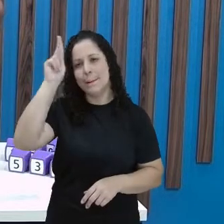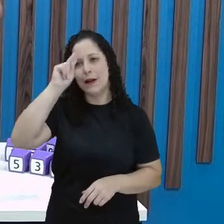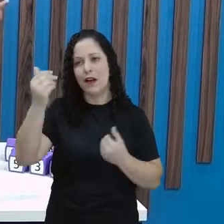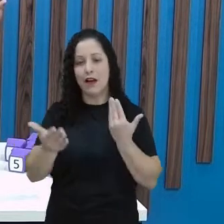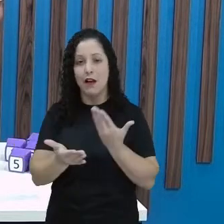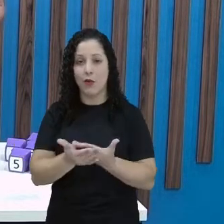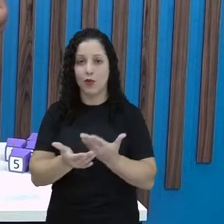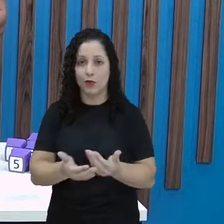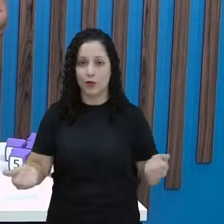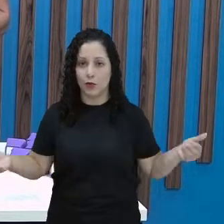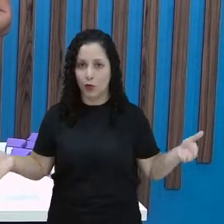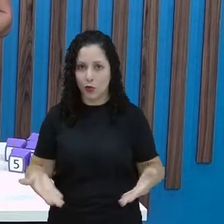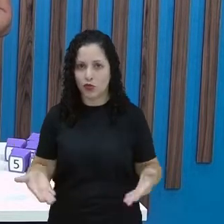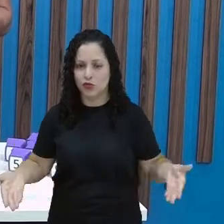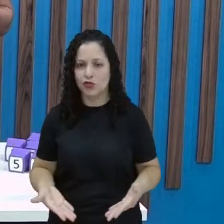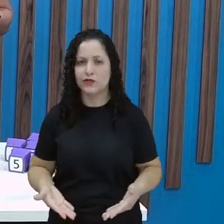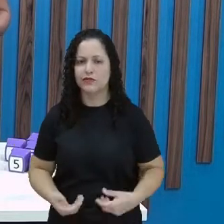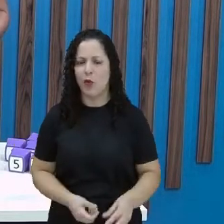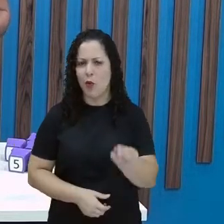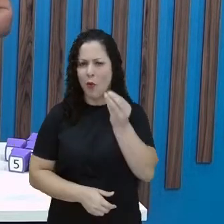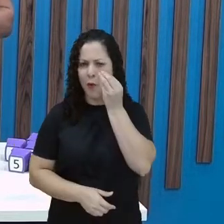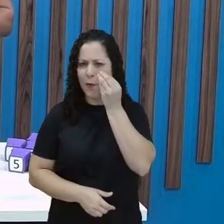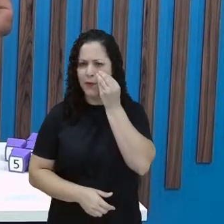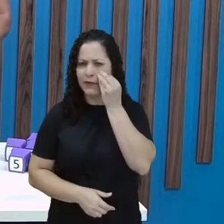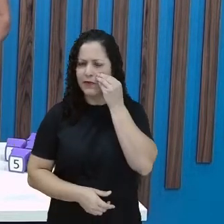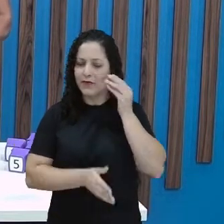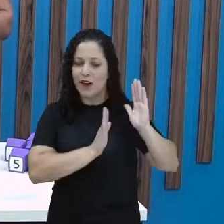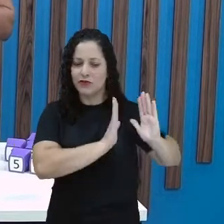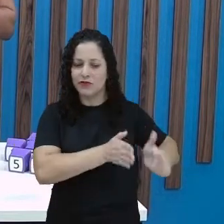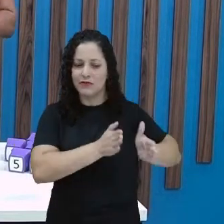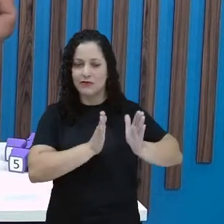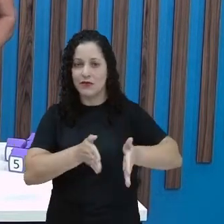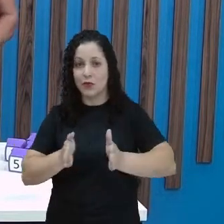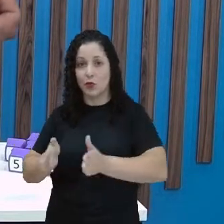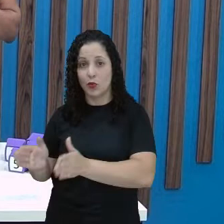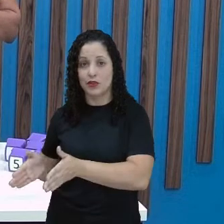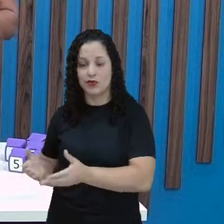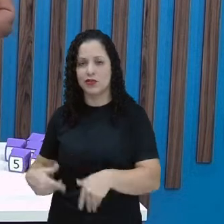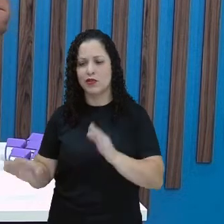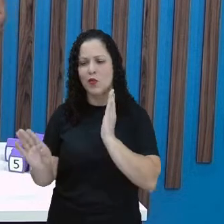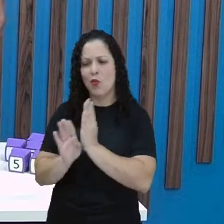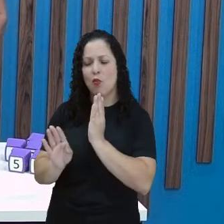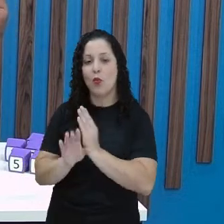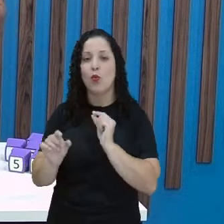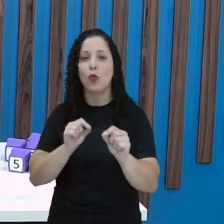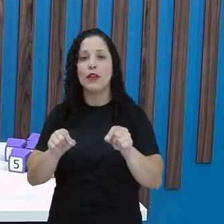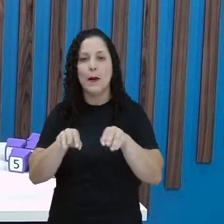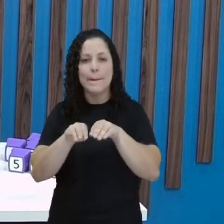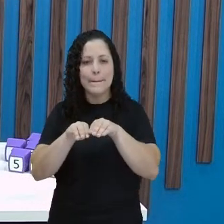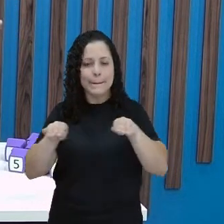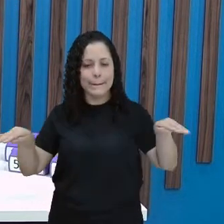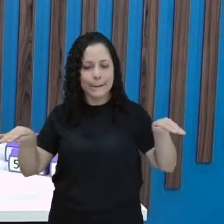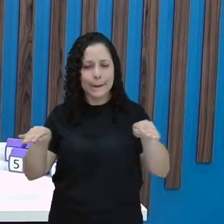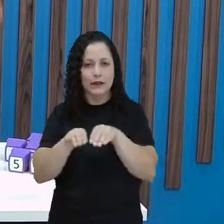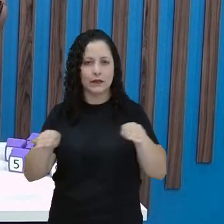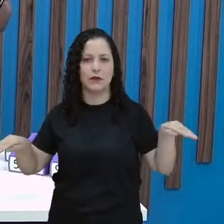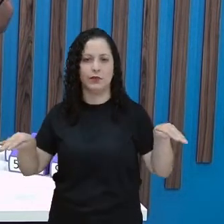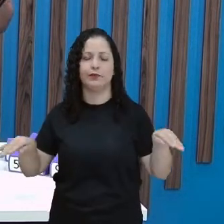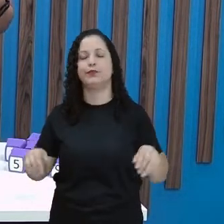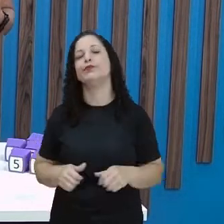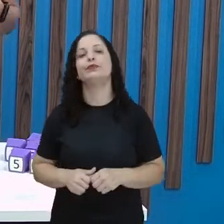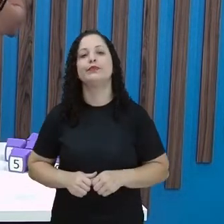na aula de hoje, iremos observar as sequências para descobrir o padrão e a regularidade.